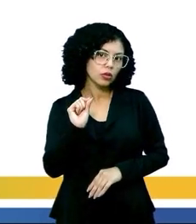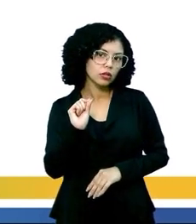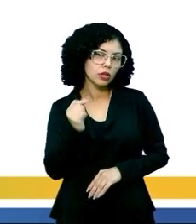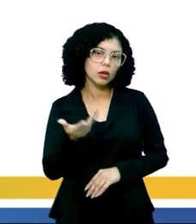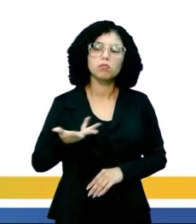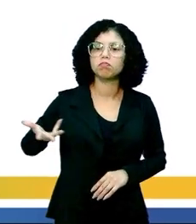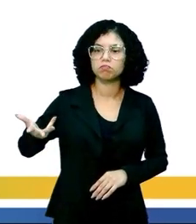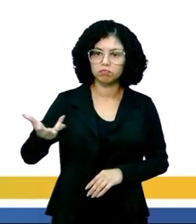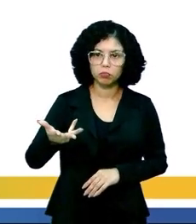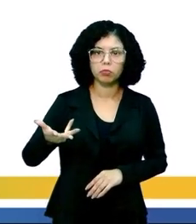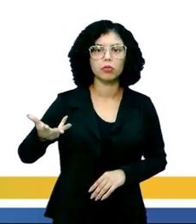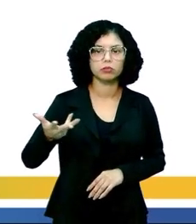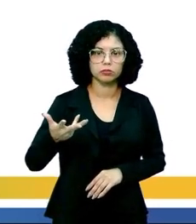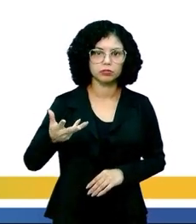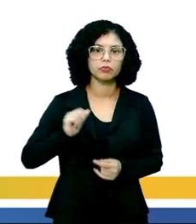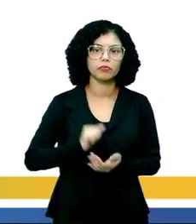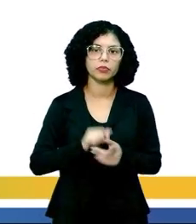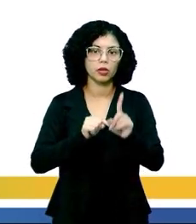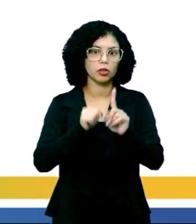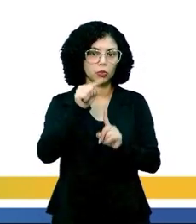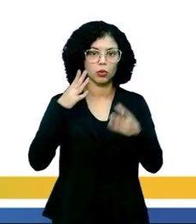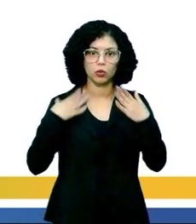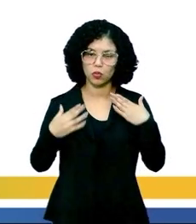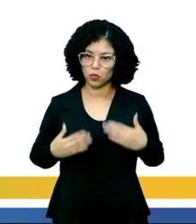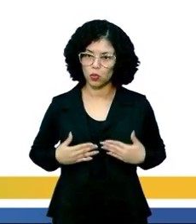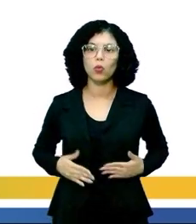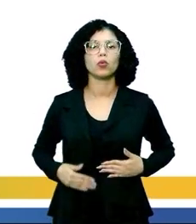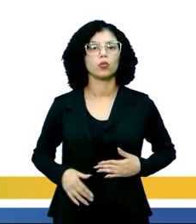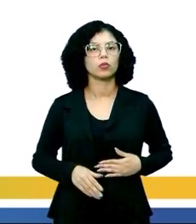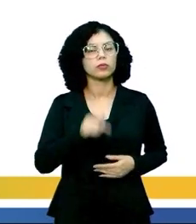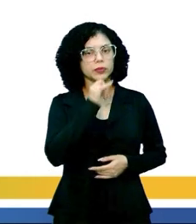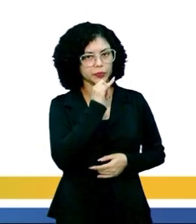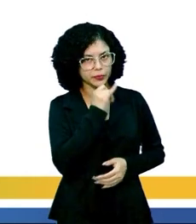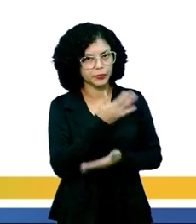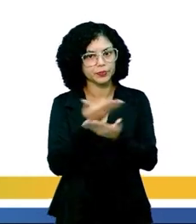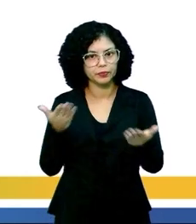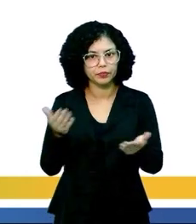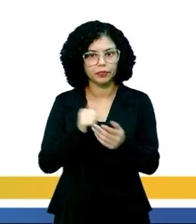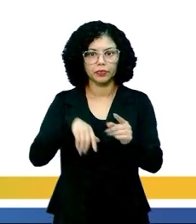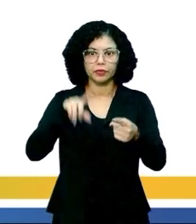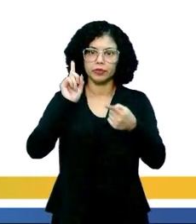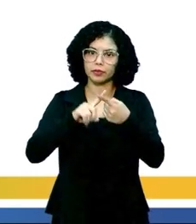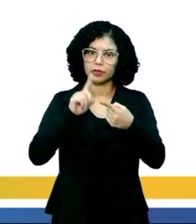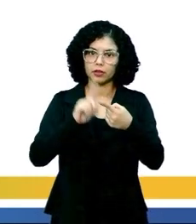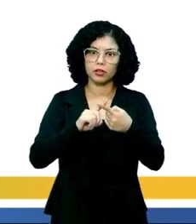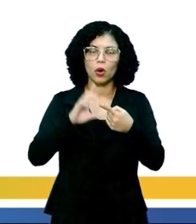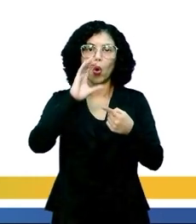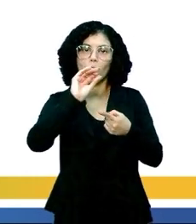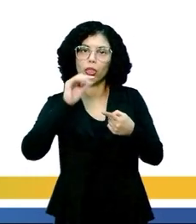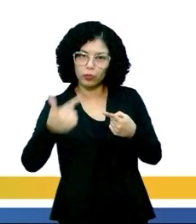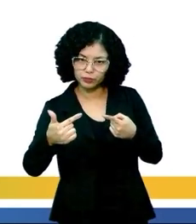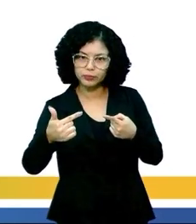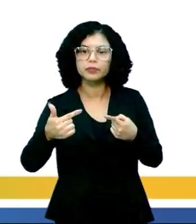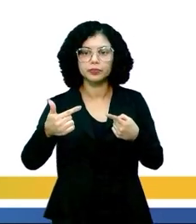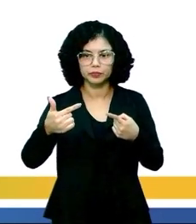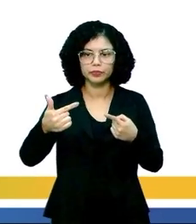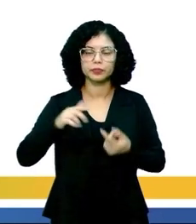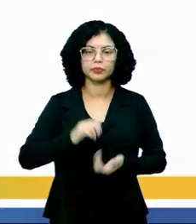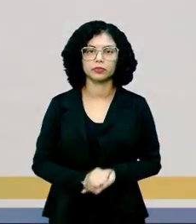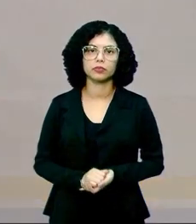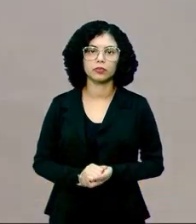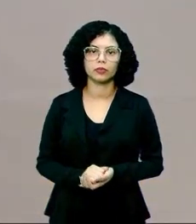homeostase? Temos a temperatura corporal, que foi o exemplo que eu dei, né? E os níveis de oxigênio, pessoal.